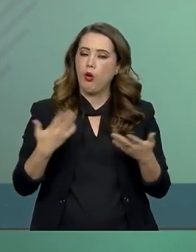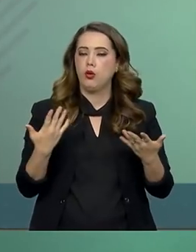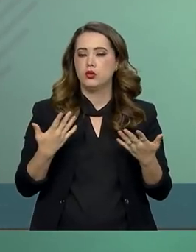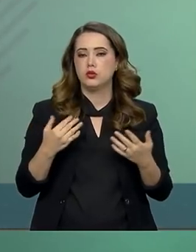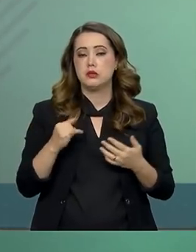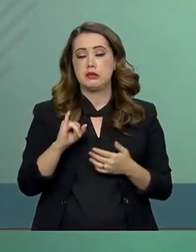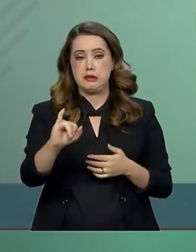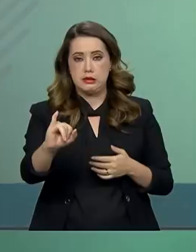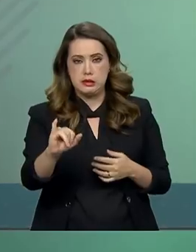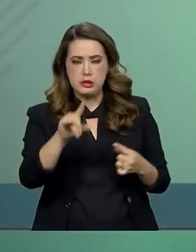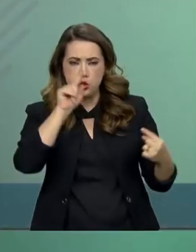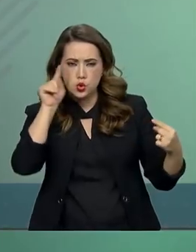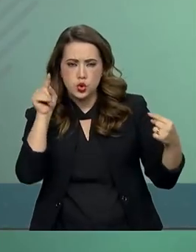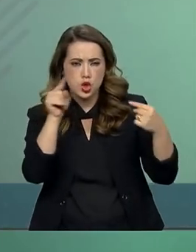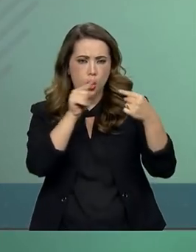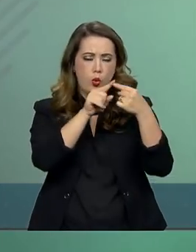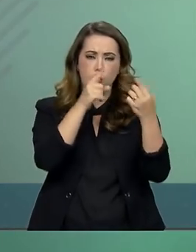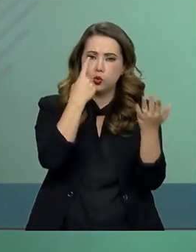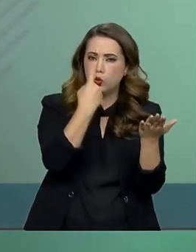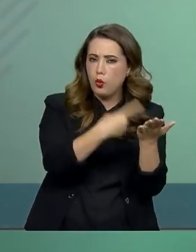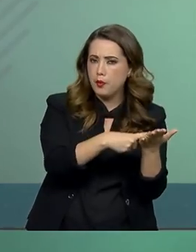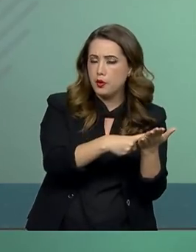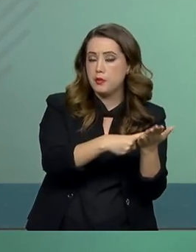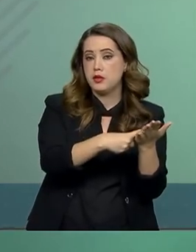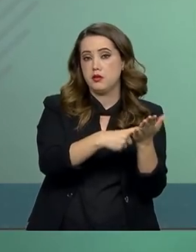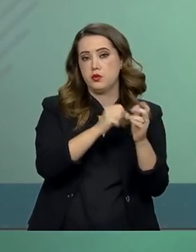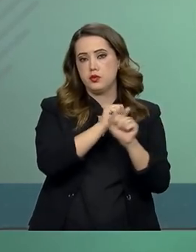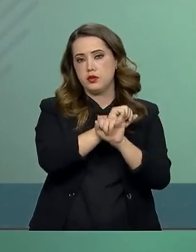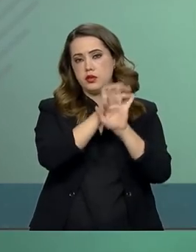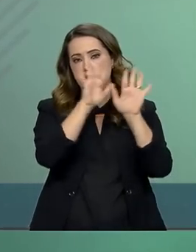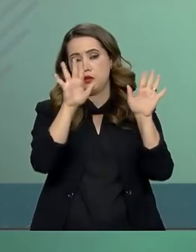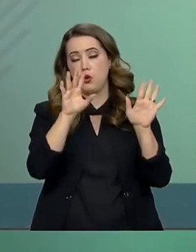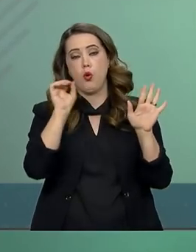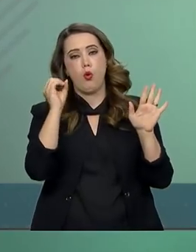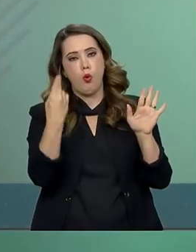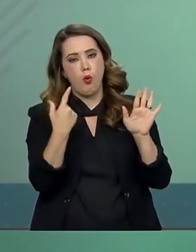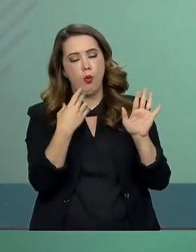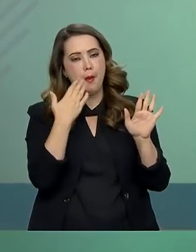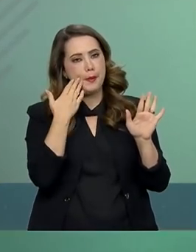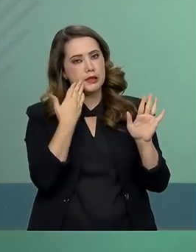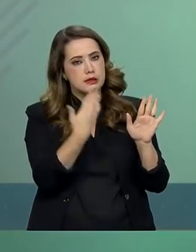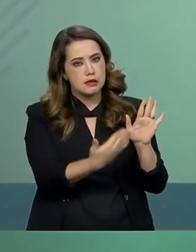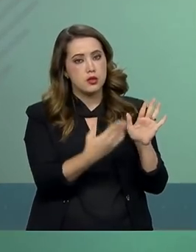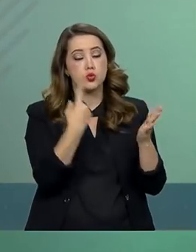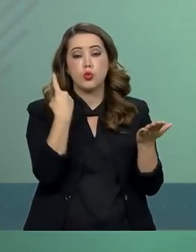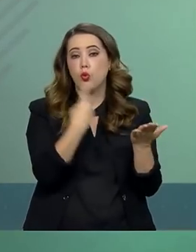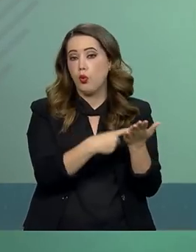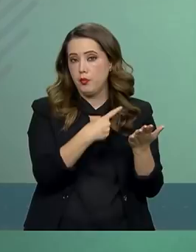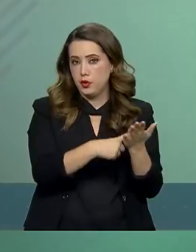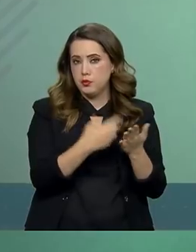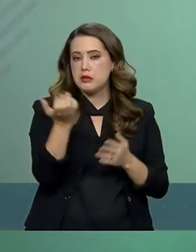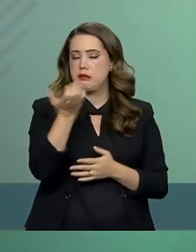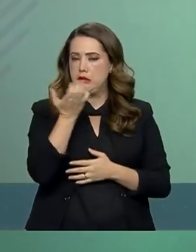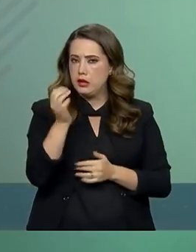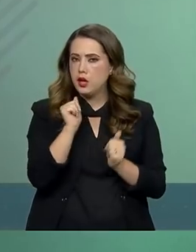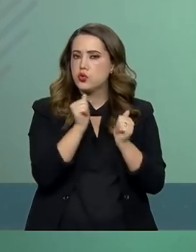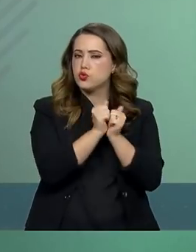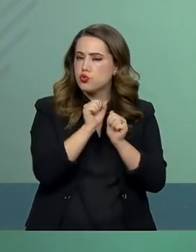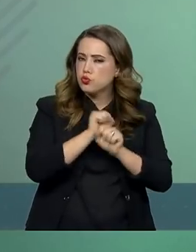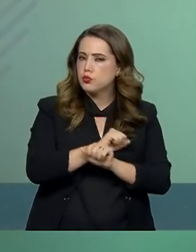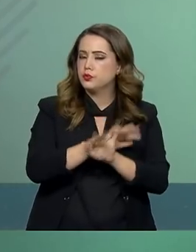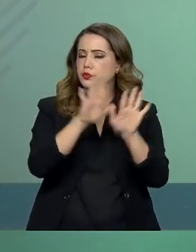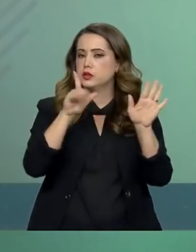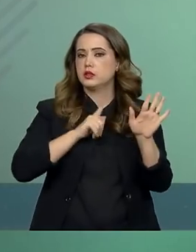tenham aderido ao PAF transparente ou manifestem o compromisso em fazê-lo, ter